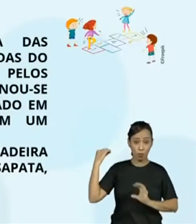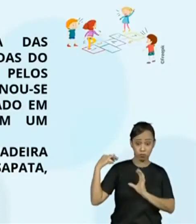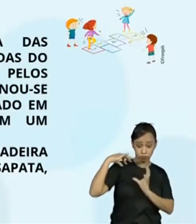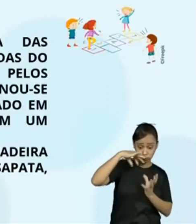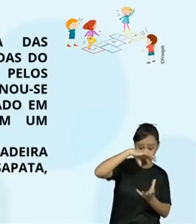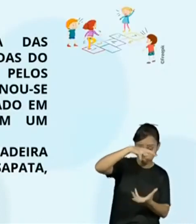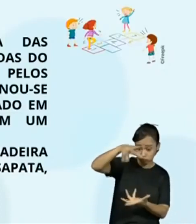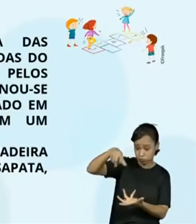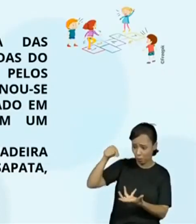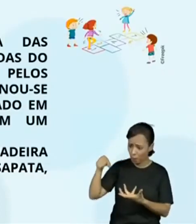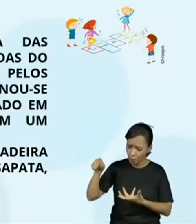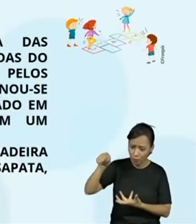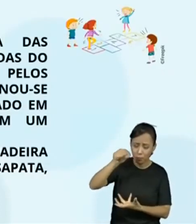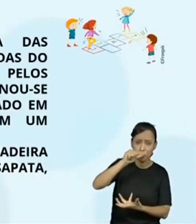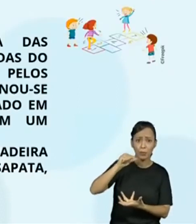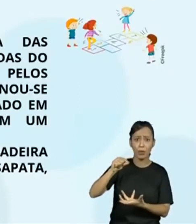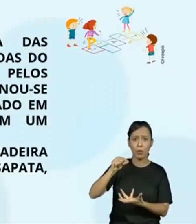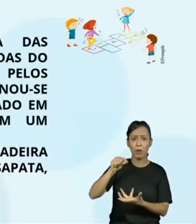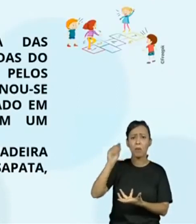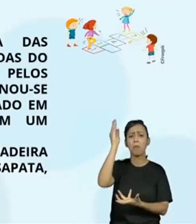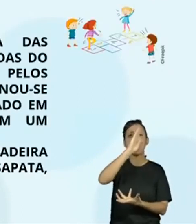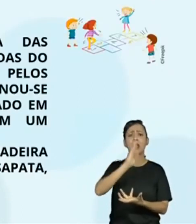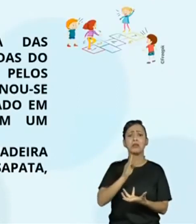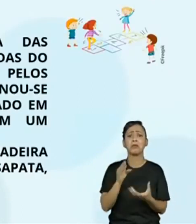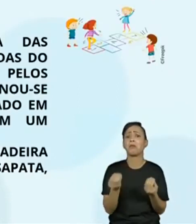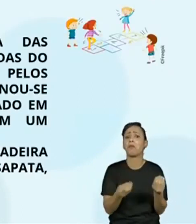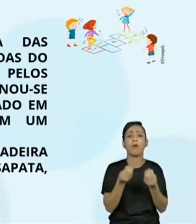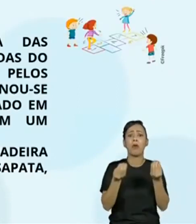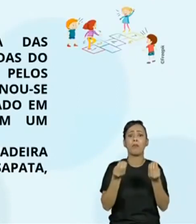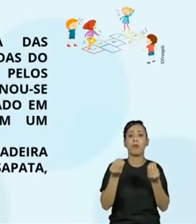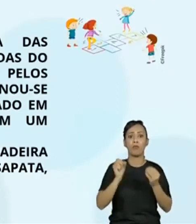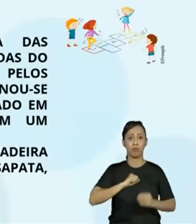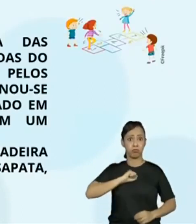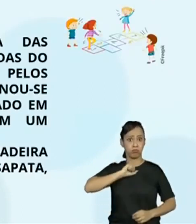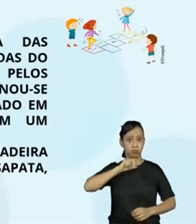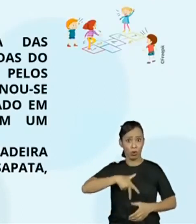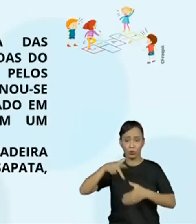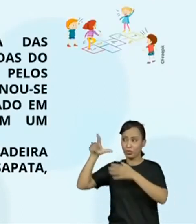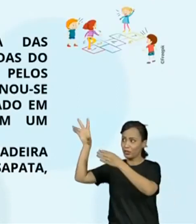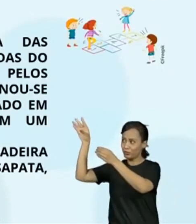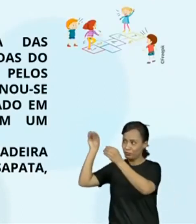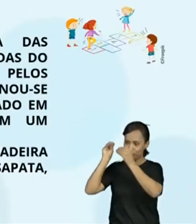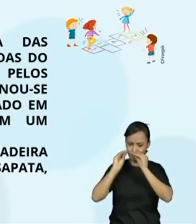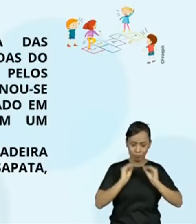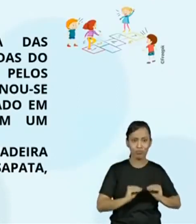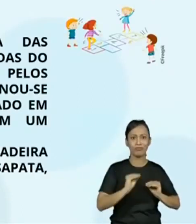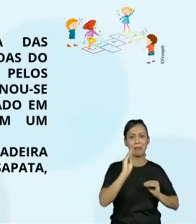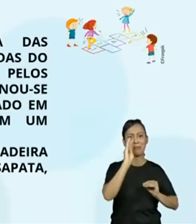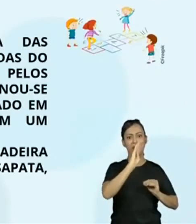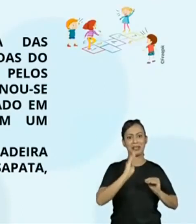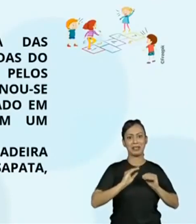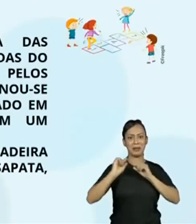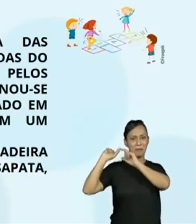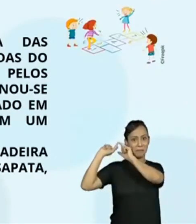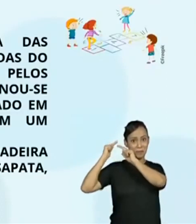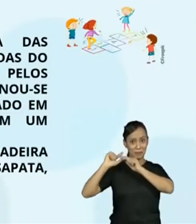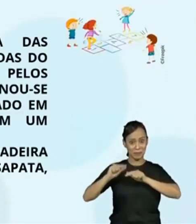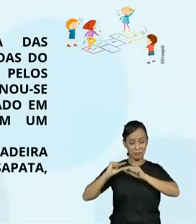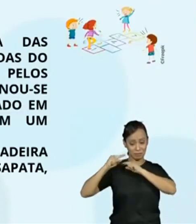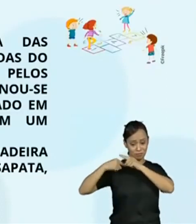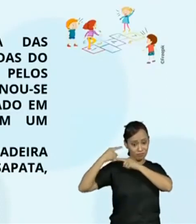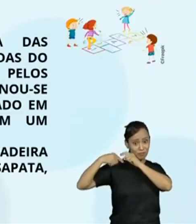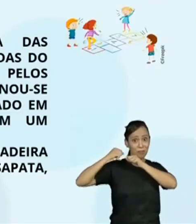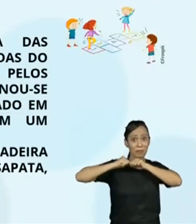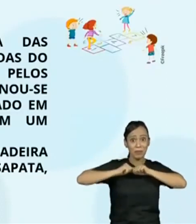Foi trazida para o Brasil pelos portugueses e rapidamente tornou-se popular pelo fato de ser